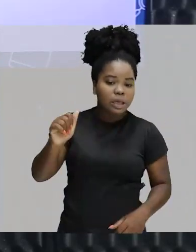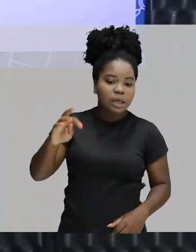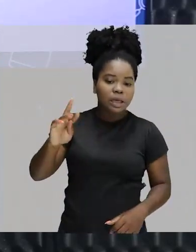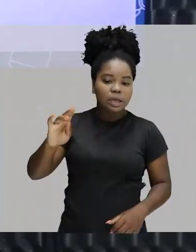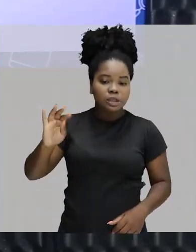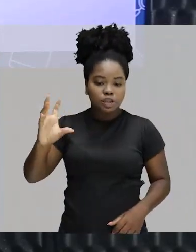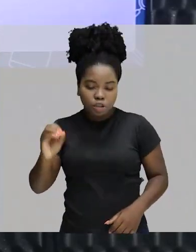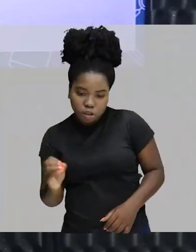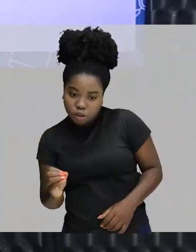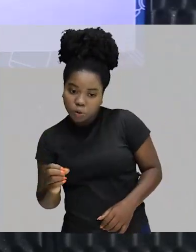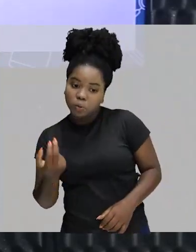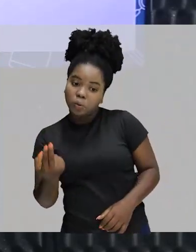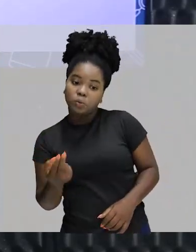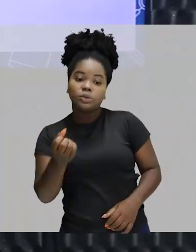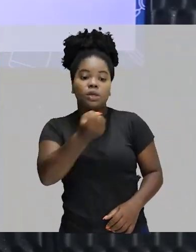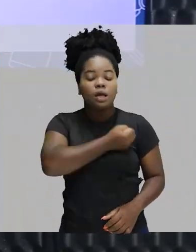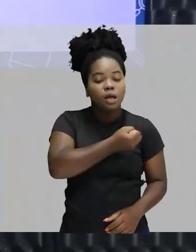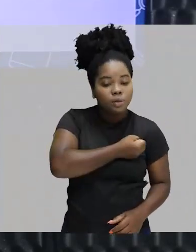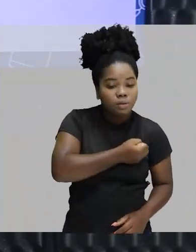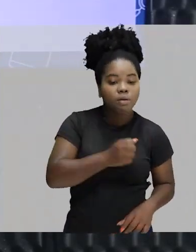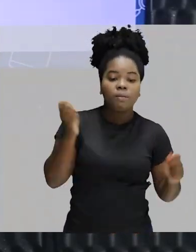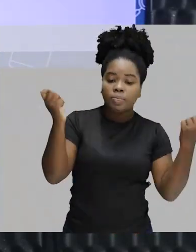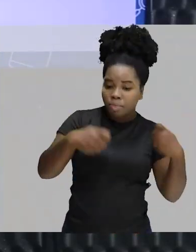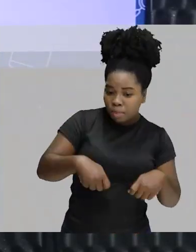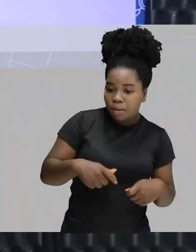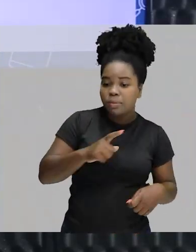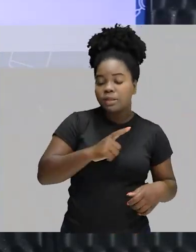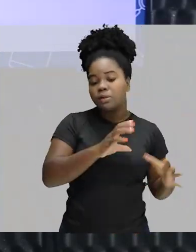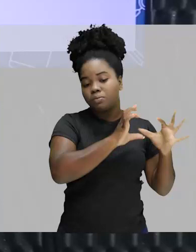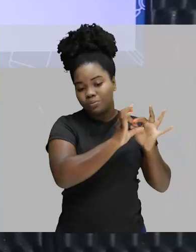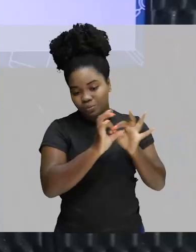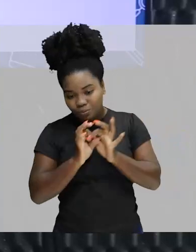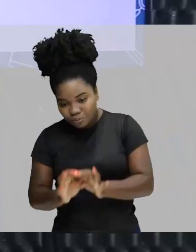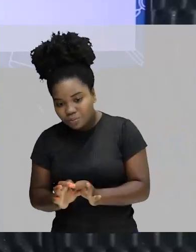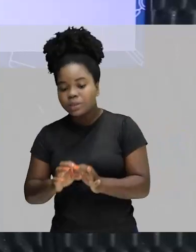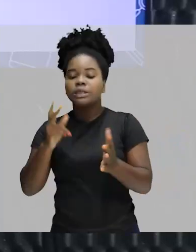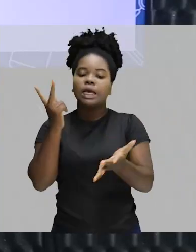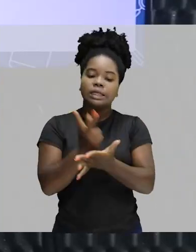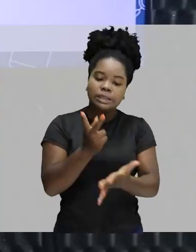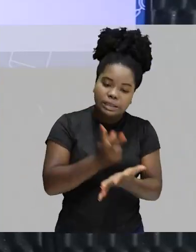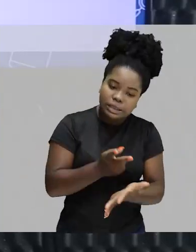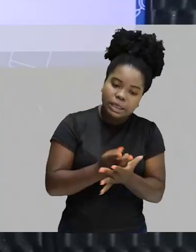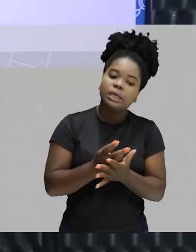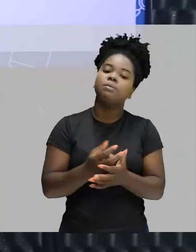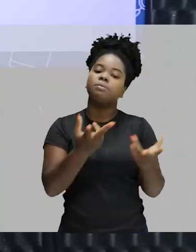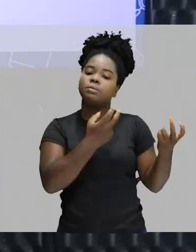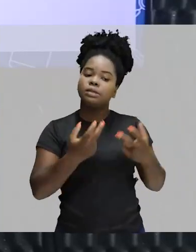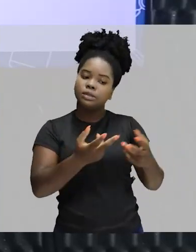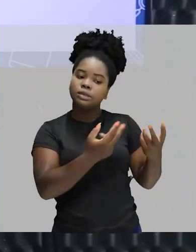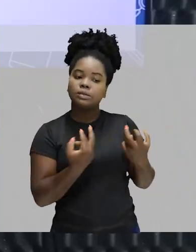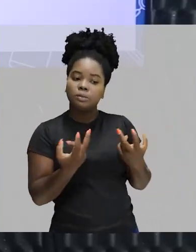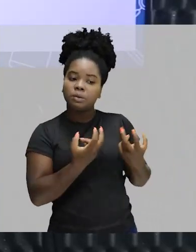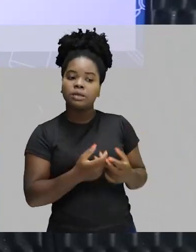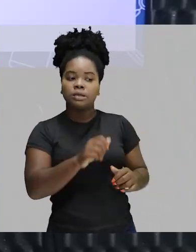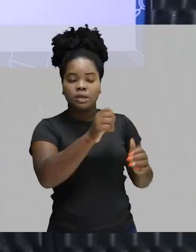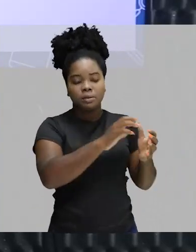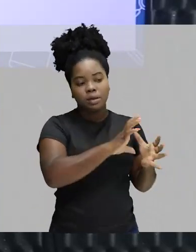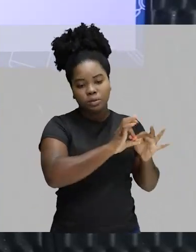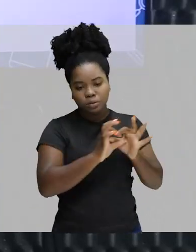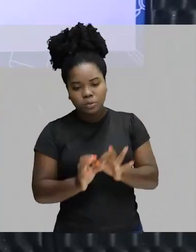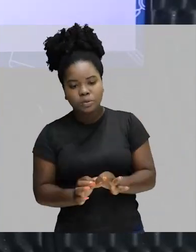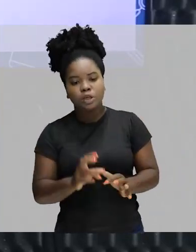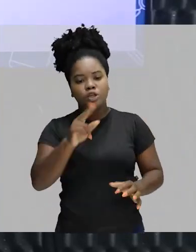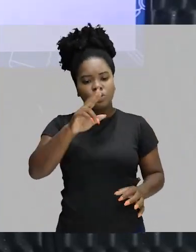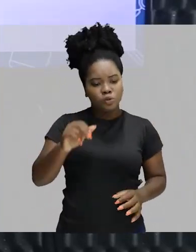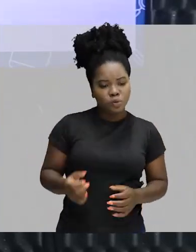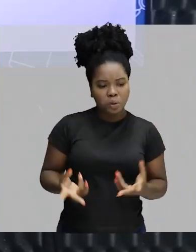indefinido ou se ele é um numeral? Vocês podem ir pelo contexto. Sempre vocês precisam analisar o contexto. Nunca analisem a palavra de